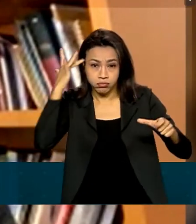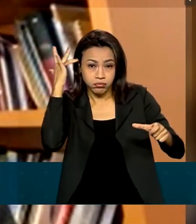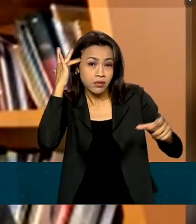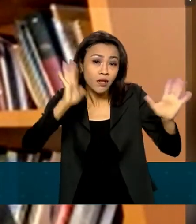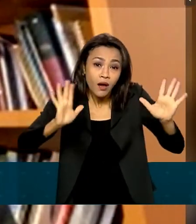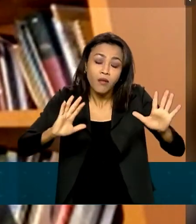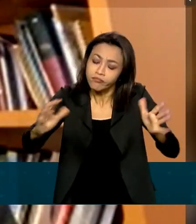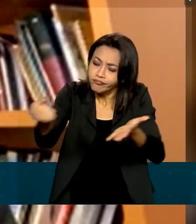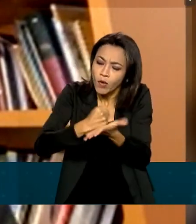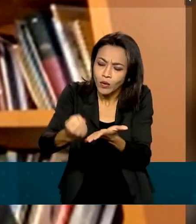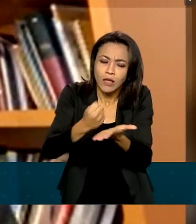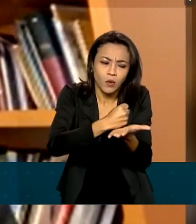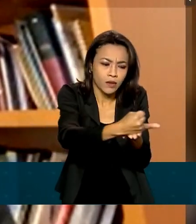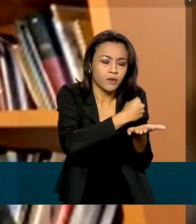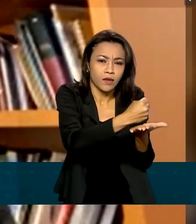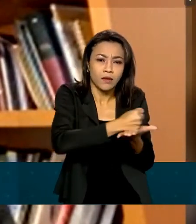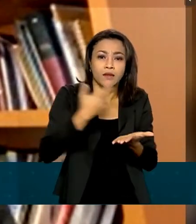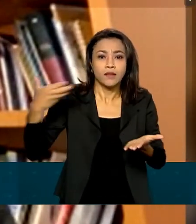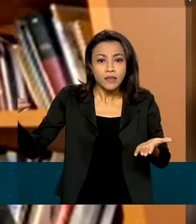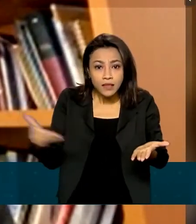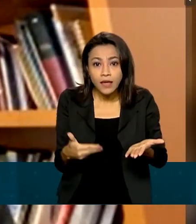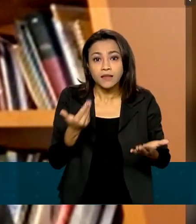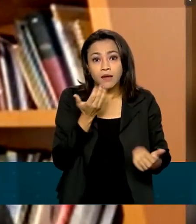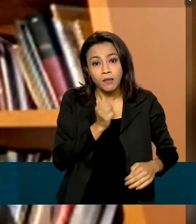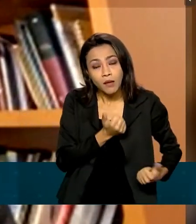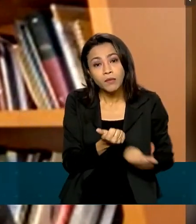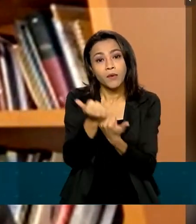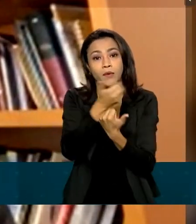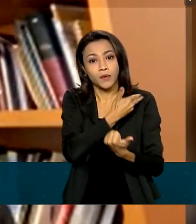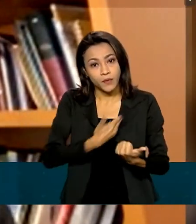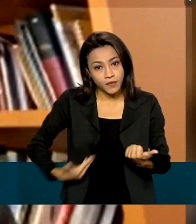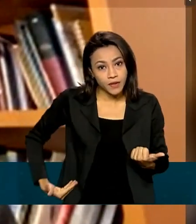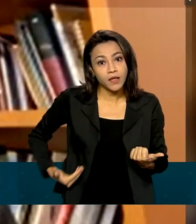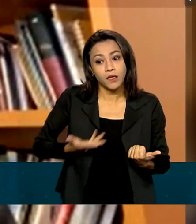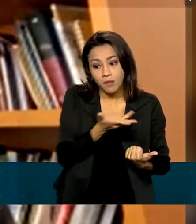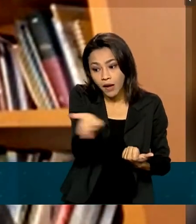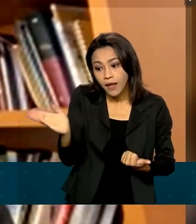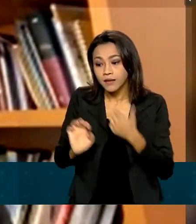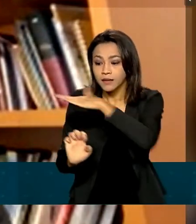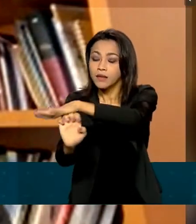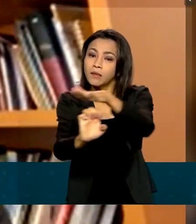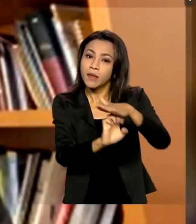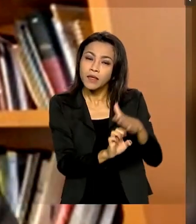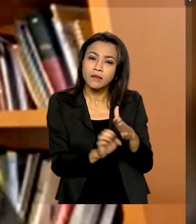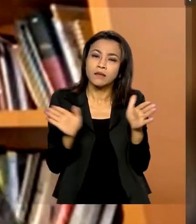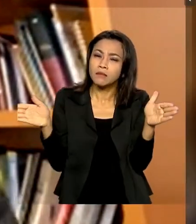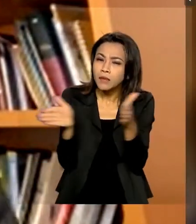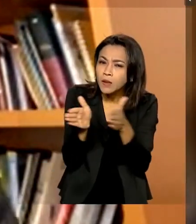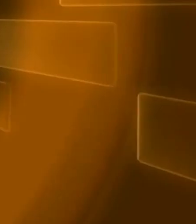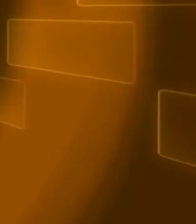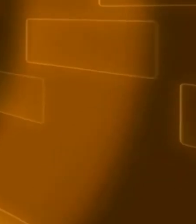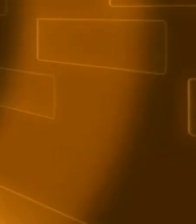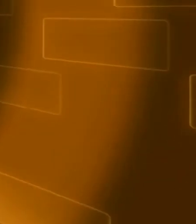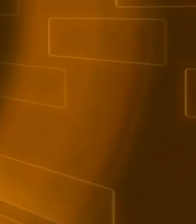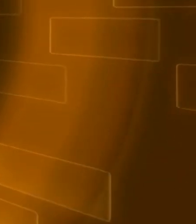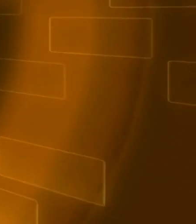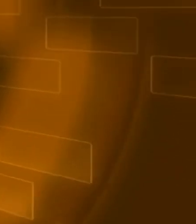do emprego, de ajuda de crédito para o pequeno e médio empresário, substancialmente ajudou.